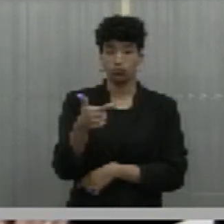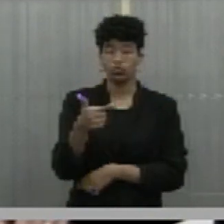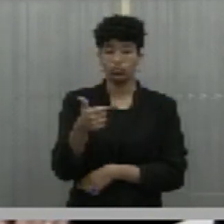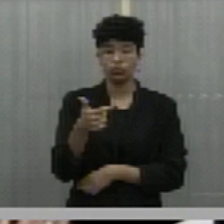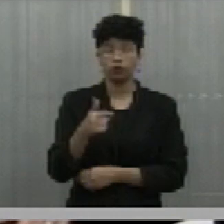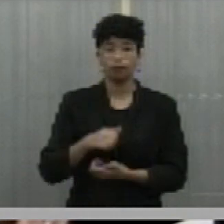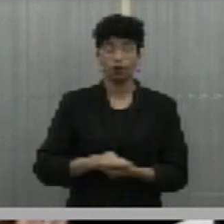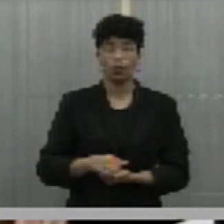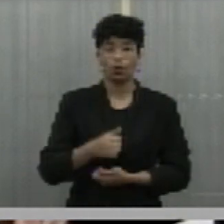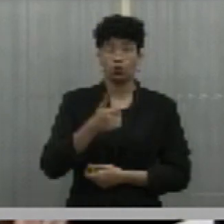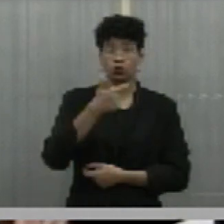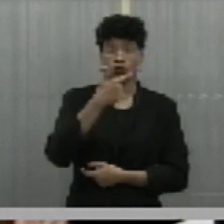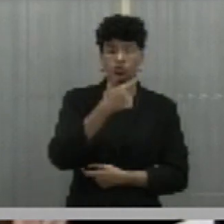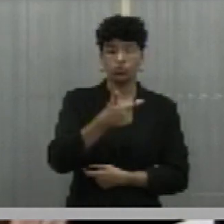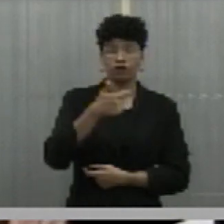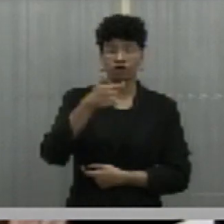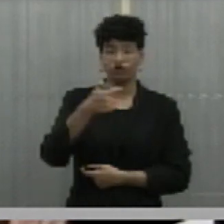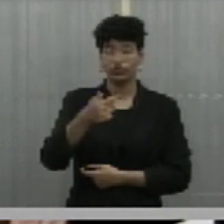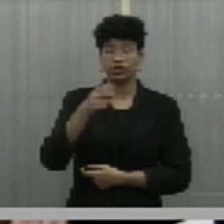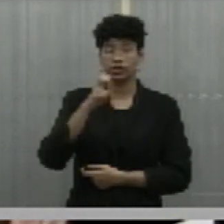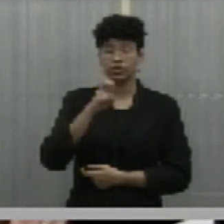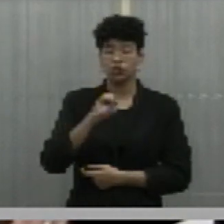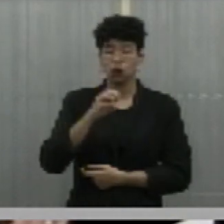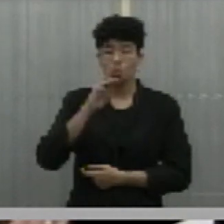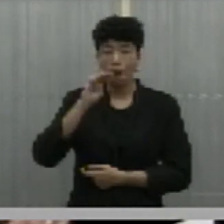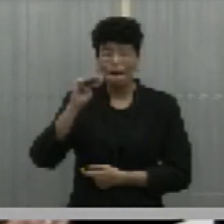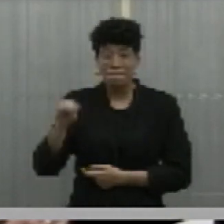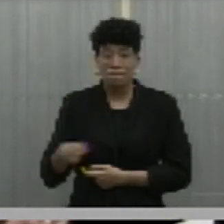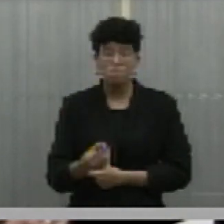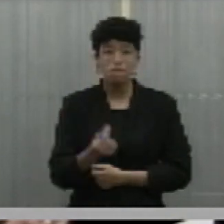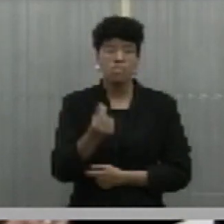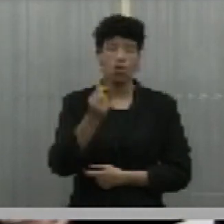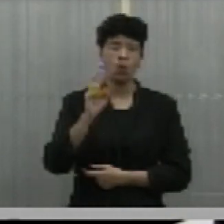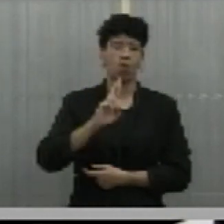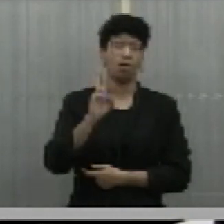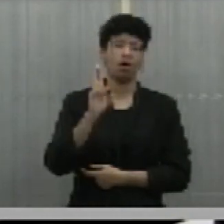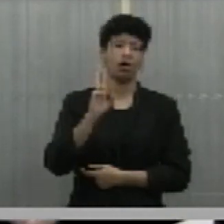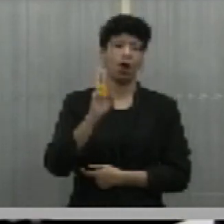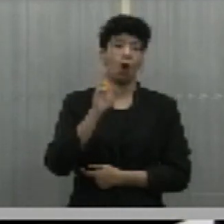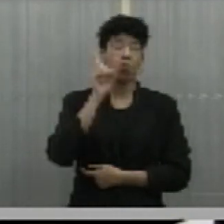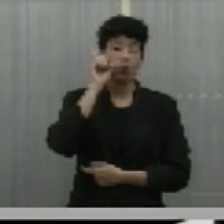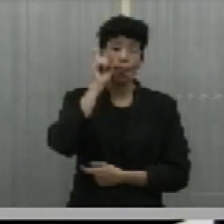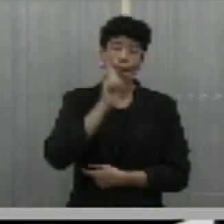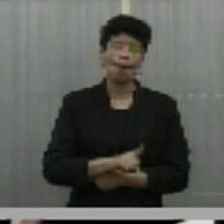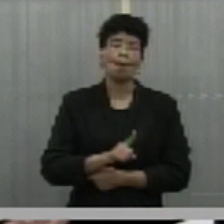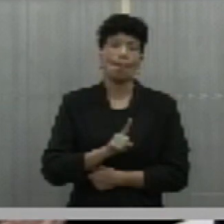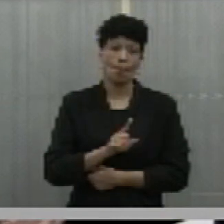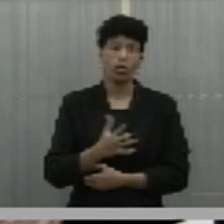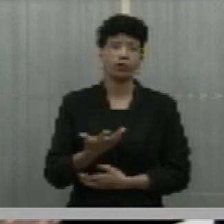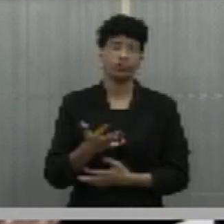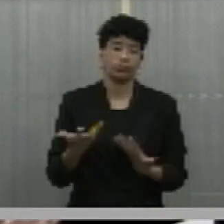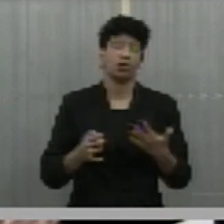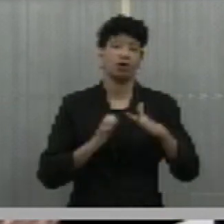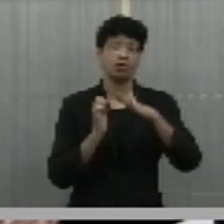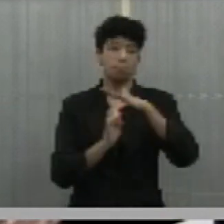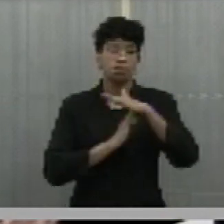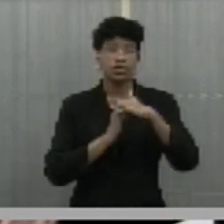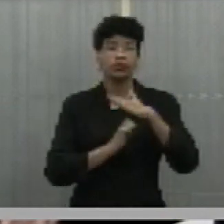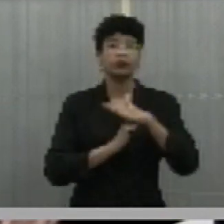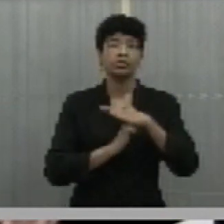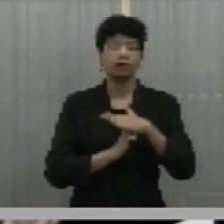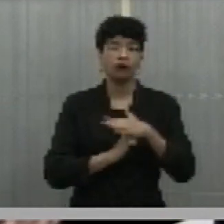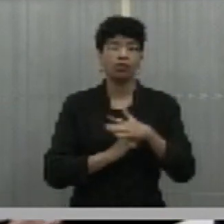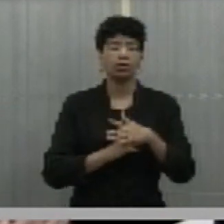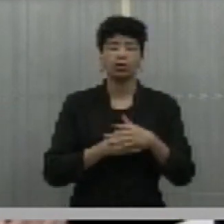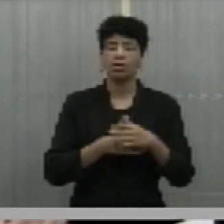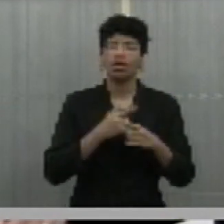de 225 milhões de reais. Um número expressivo, portanto, é uma empresa que em nenhum